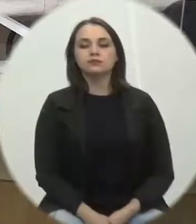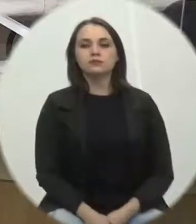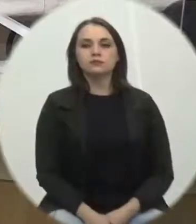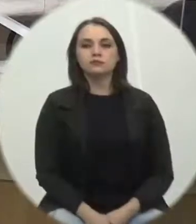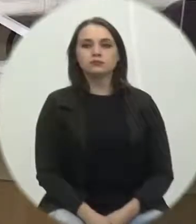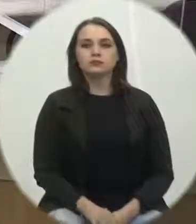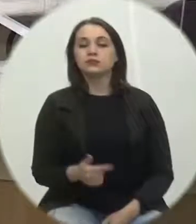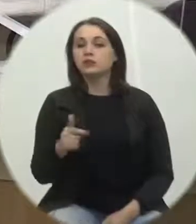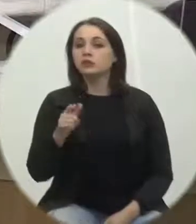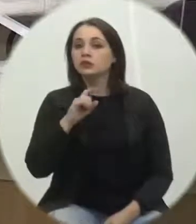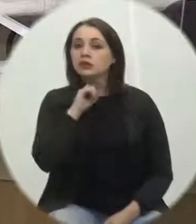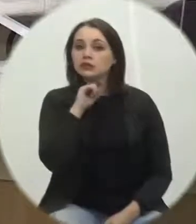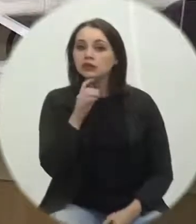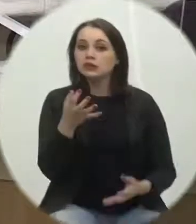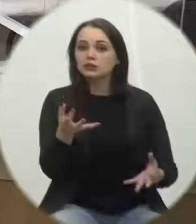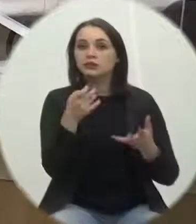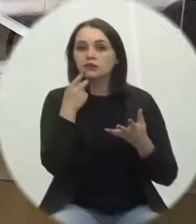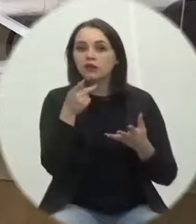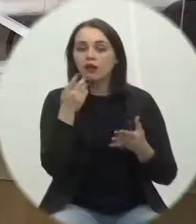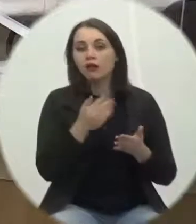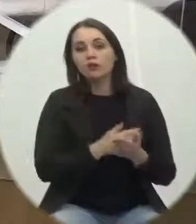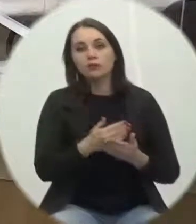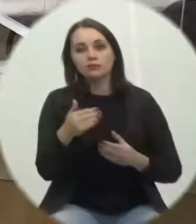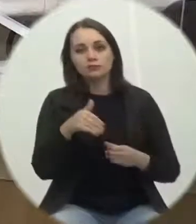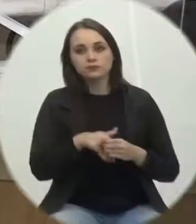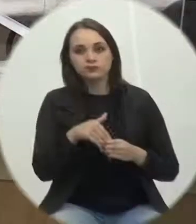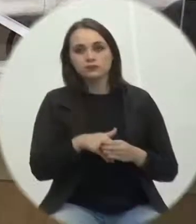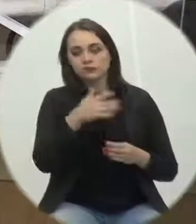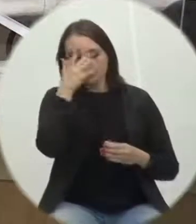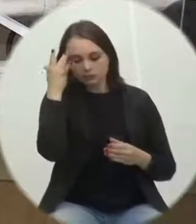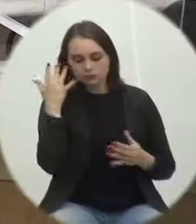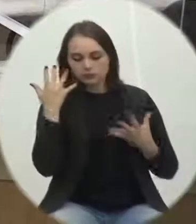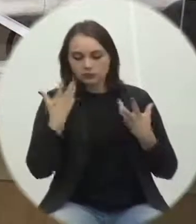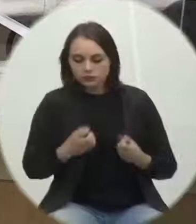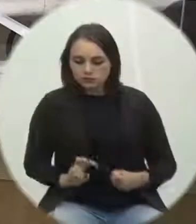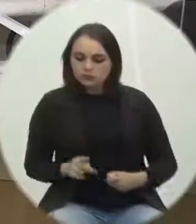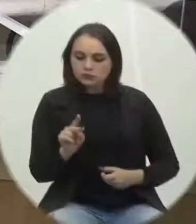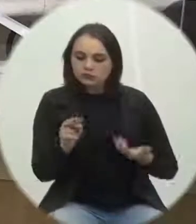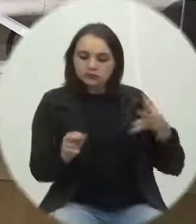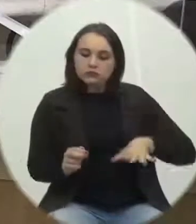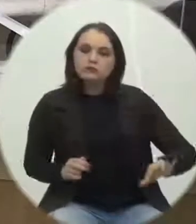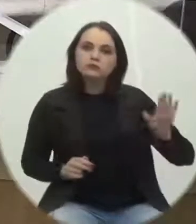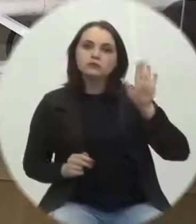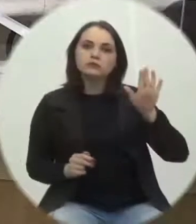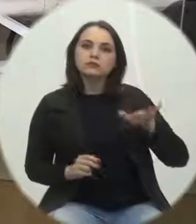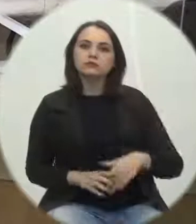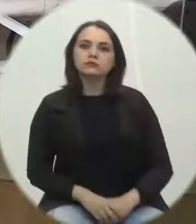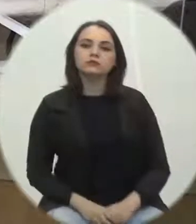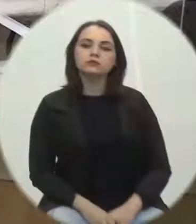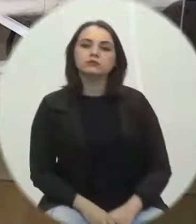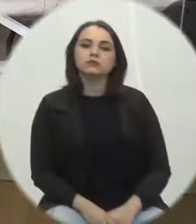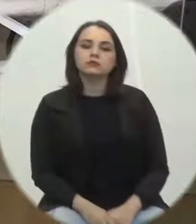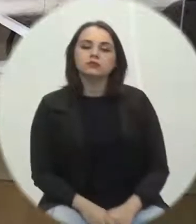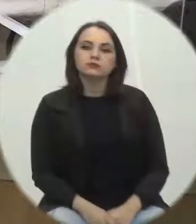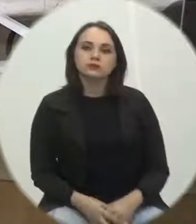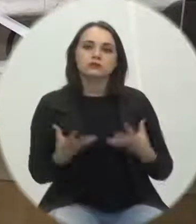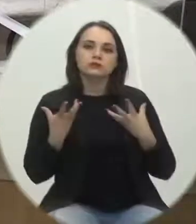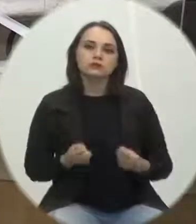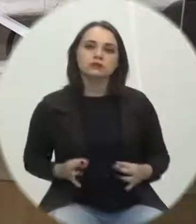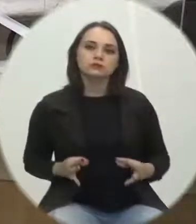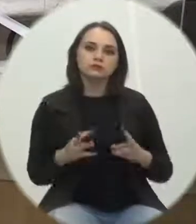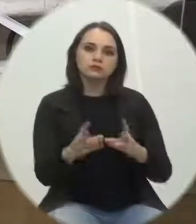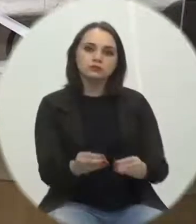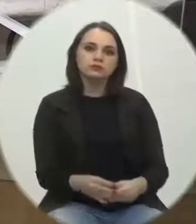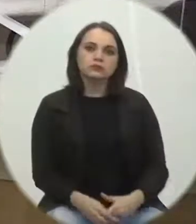não havendo quem queira discutir o requerimento está em votação favorável se permaneça como estão os contrários se manifesta aprovado por